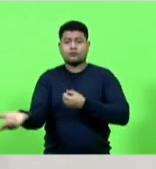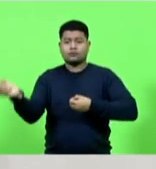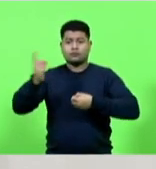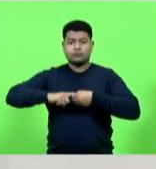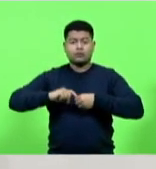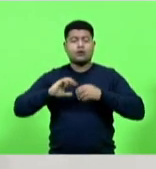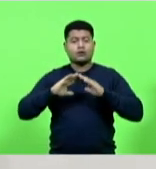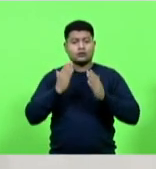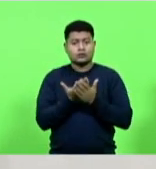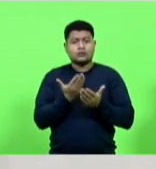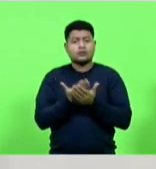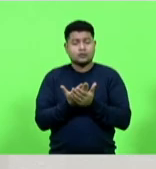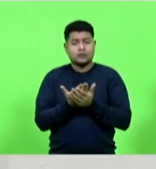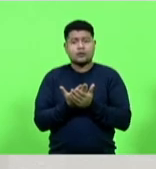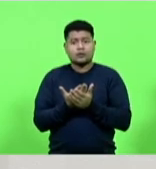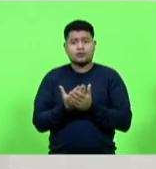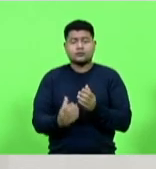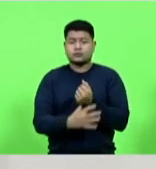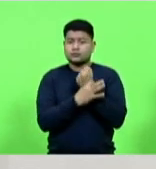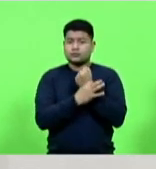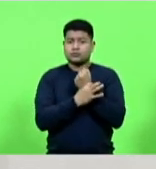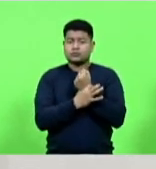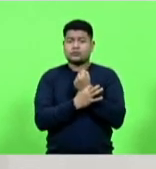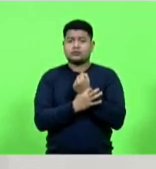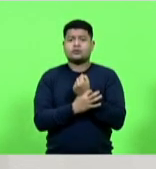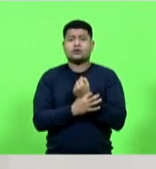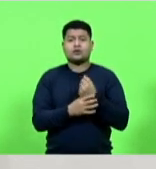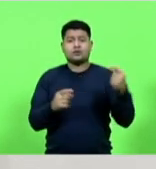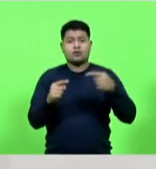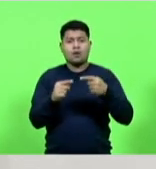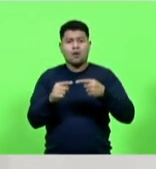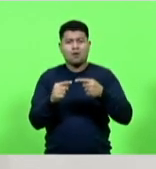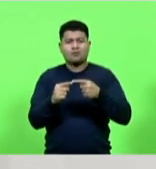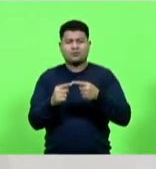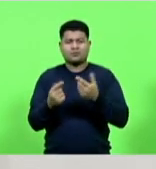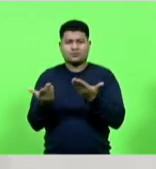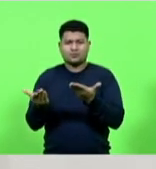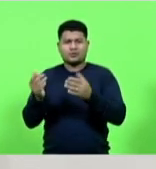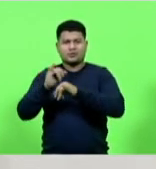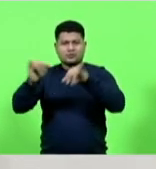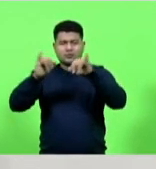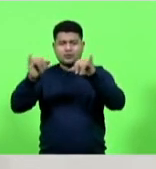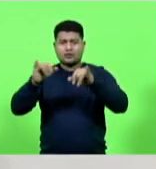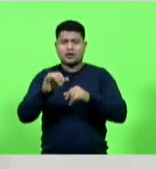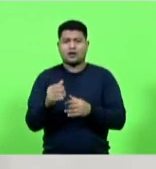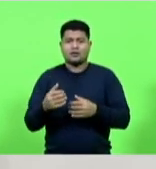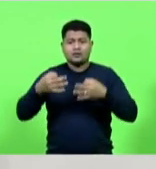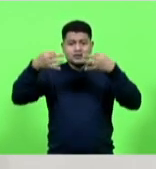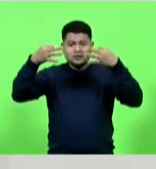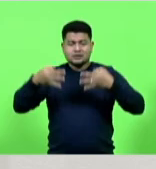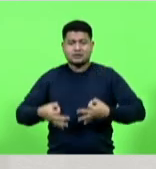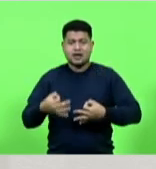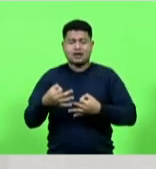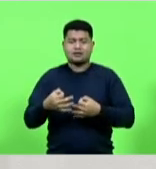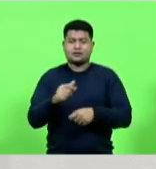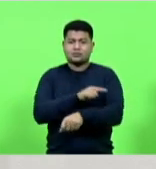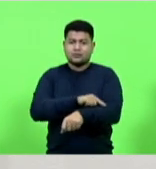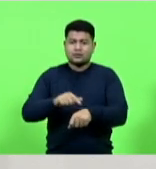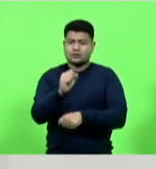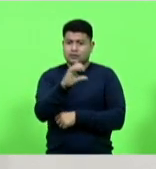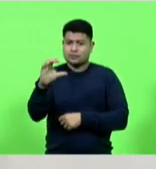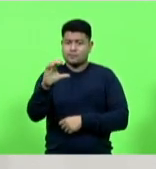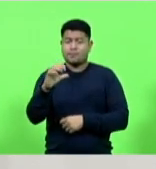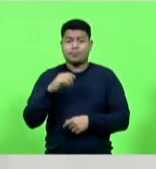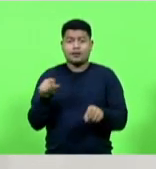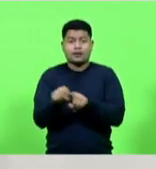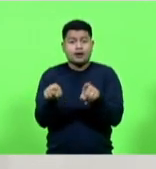segura novamente sob a marca do jeito catarinense e a outra ação que reforçou a importância de manter as atividades econômicas